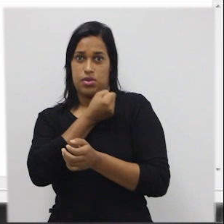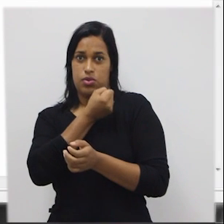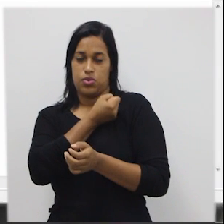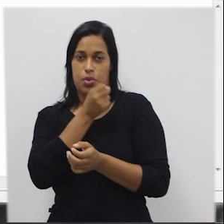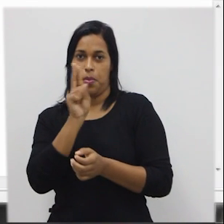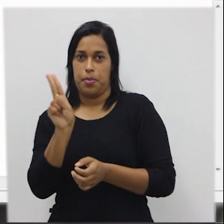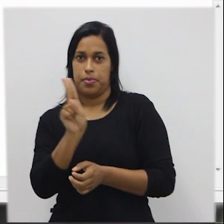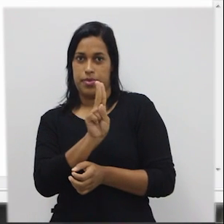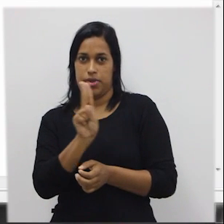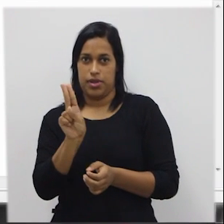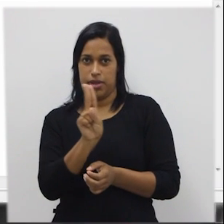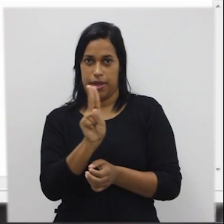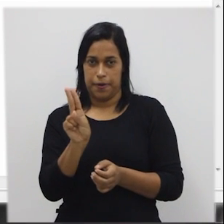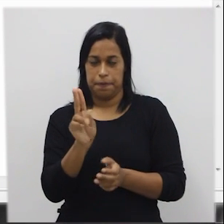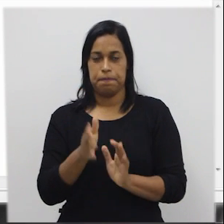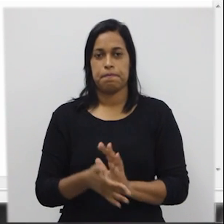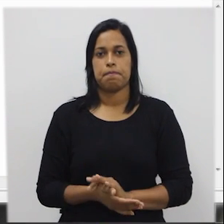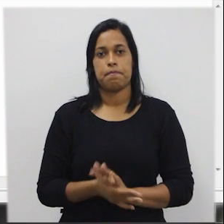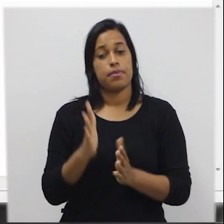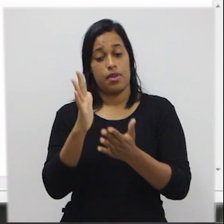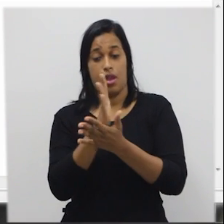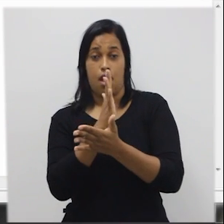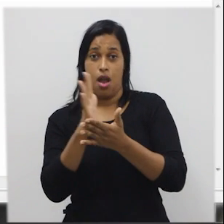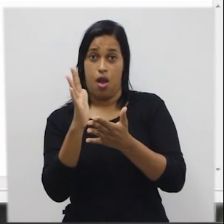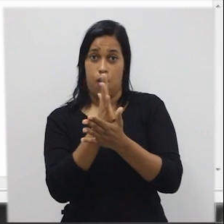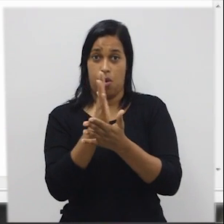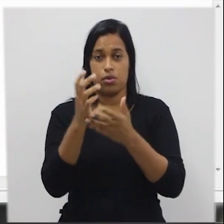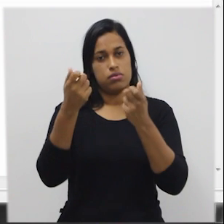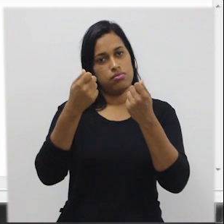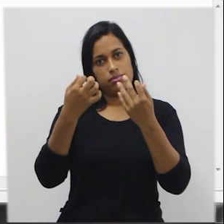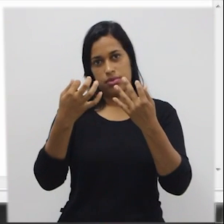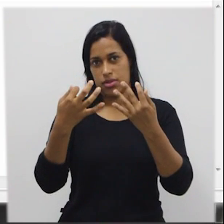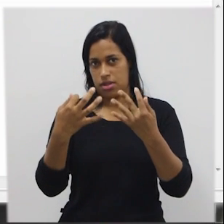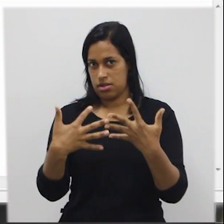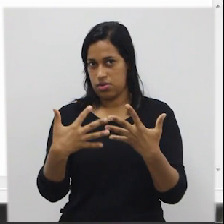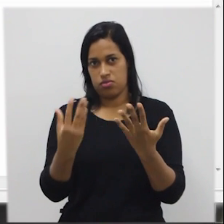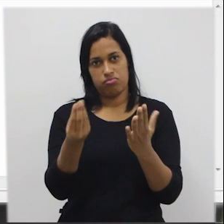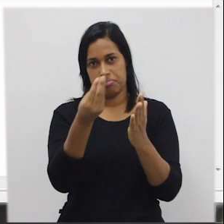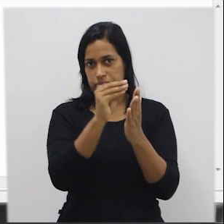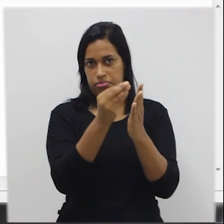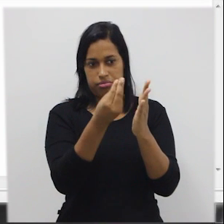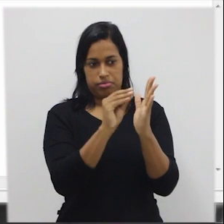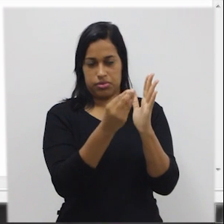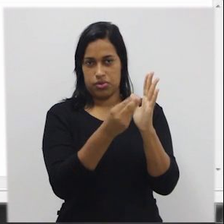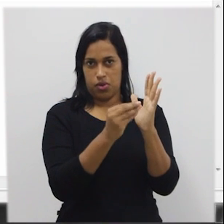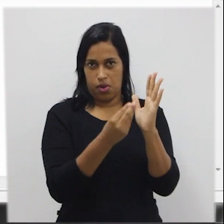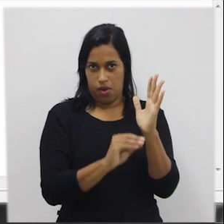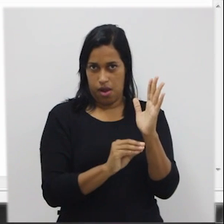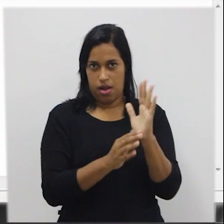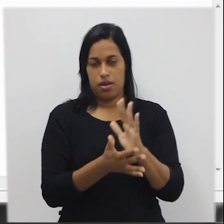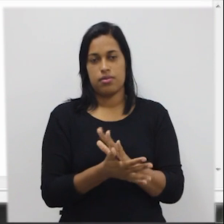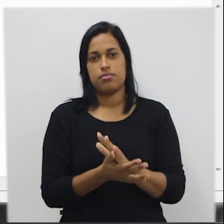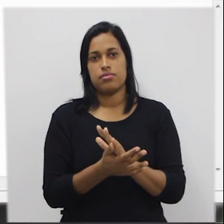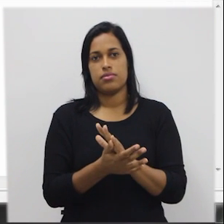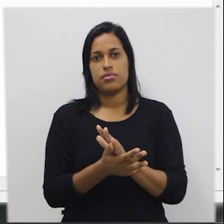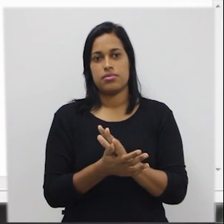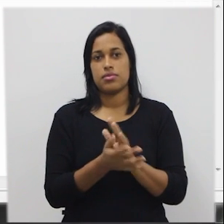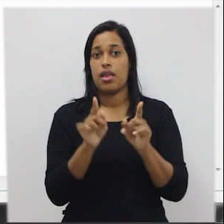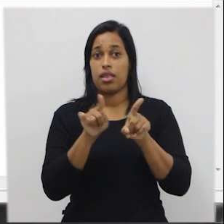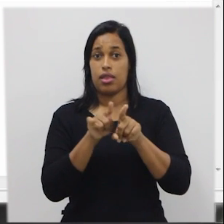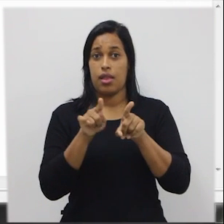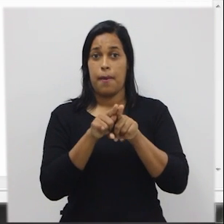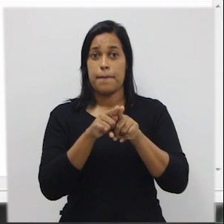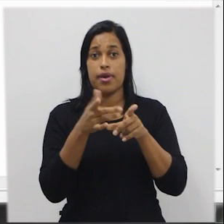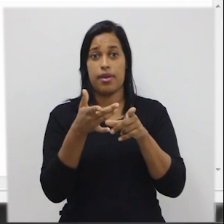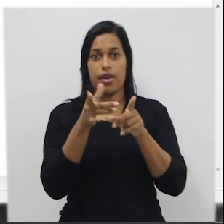alguns comentários que você pode colocar a sessão de declaração onde temos o comando